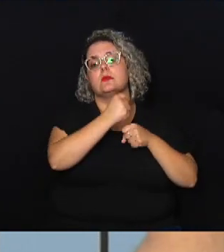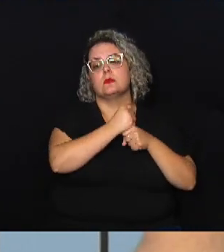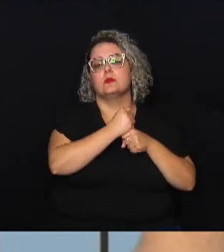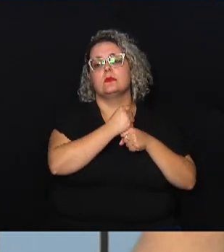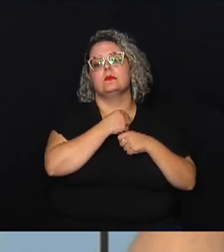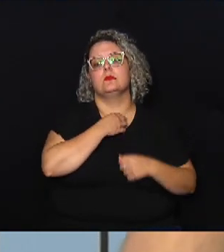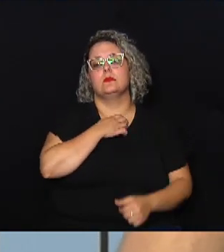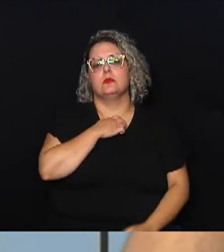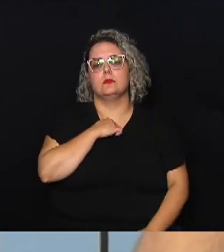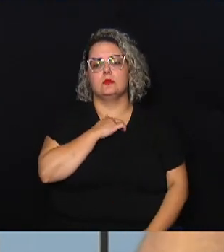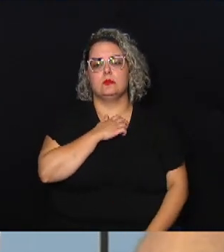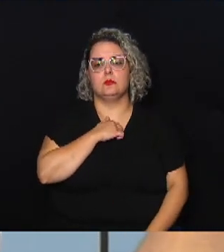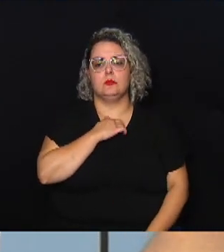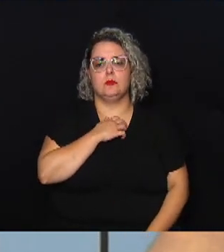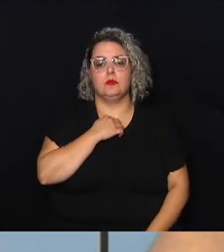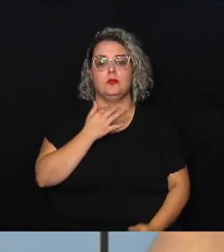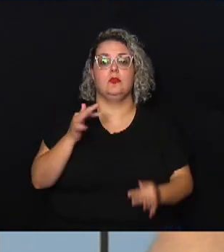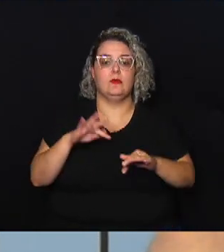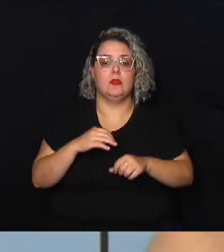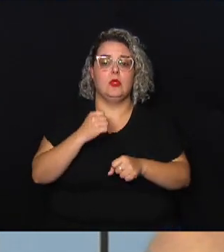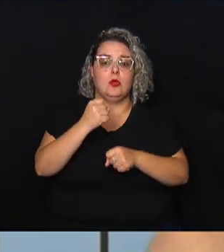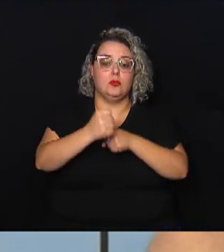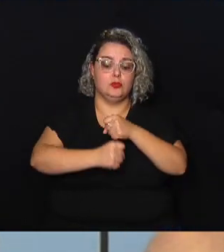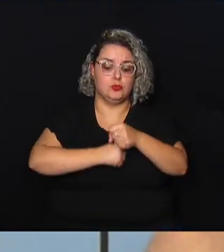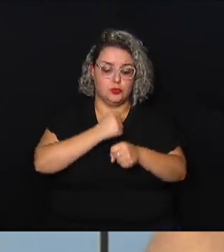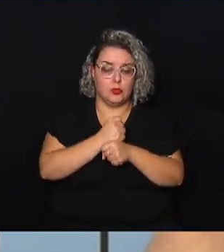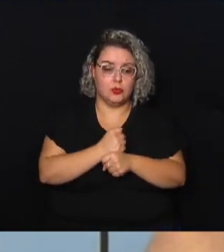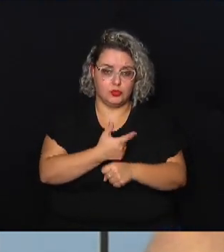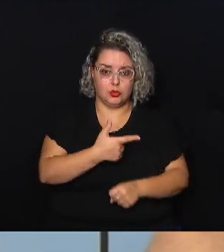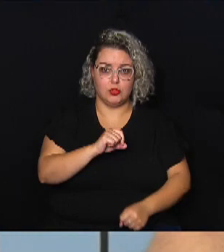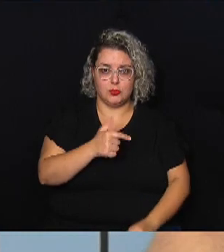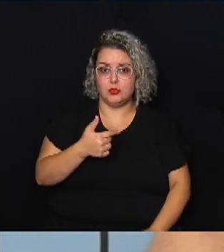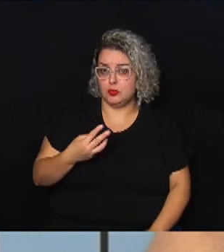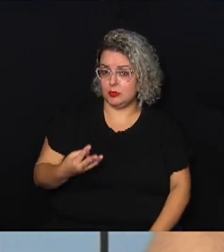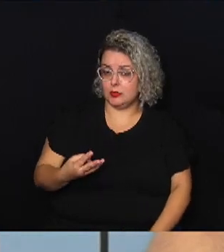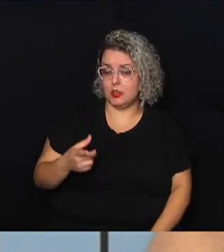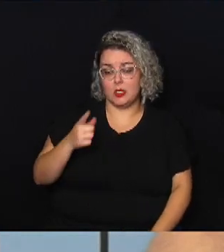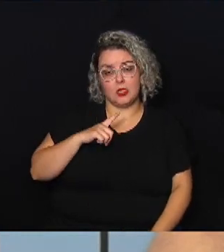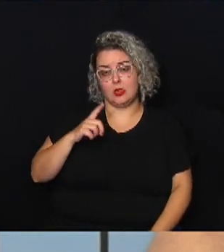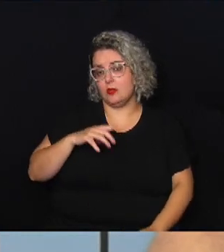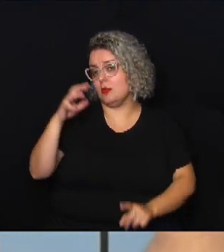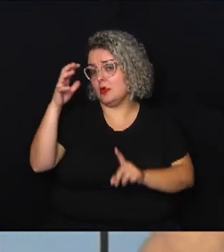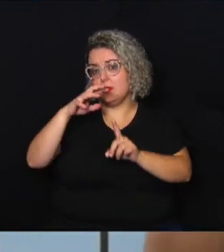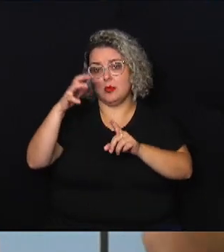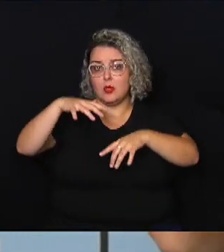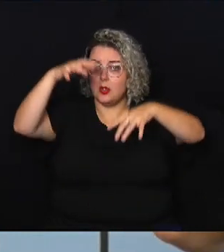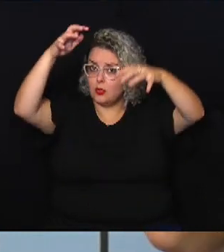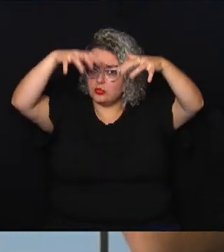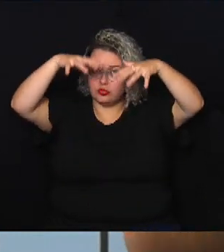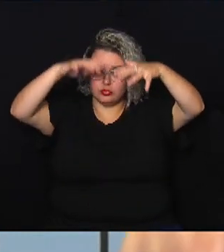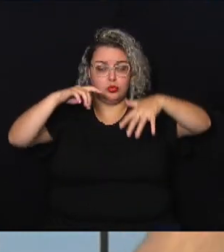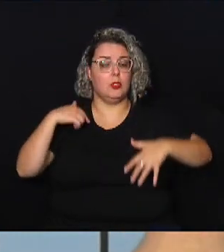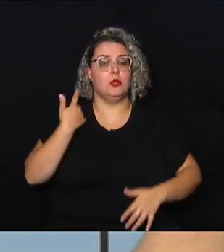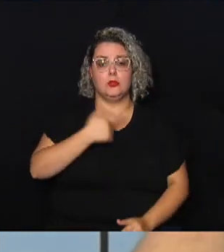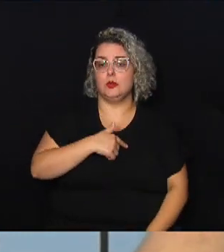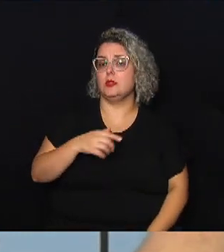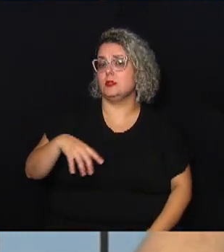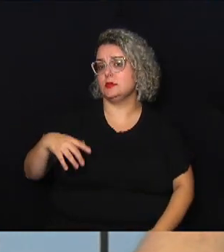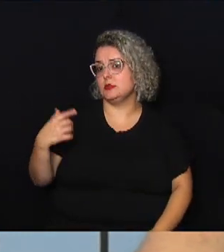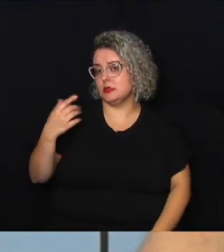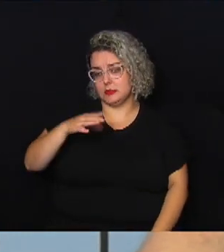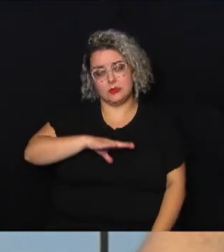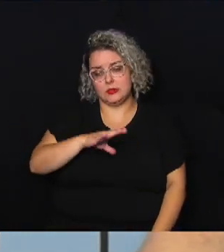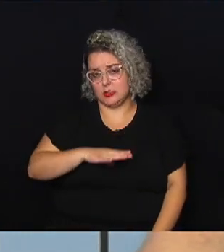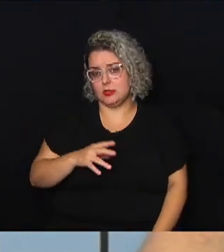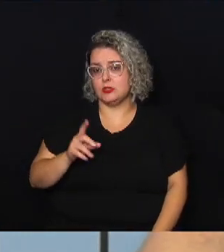no final do ano de 2023 a gente já pode estar tendo alguns efeitos da chuva também na nossa cidade é importante que a gente lembre